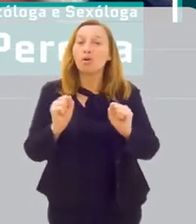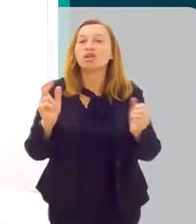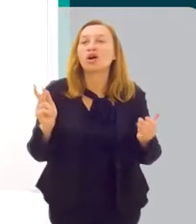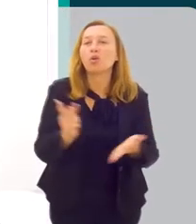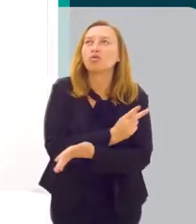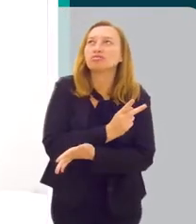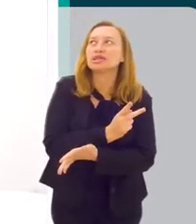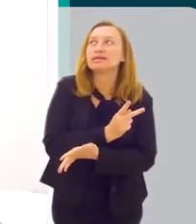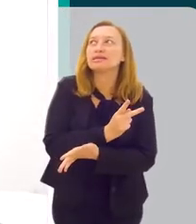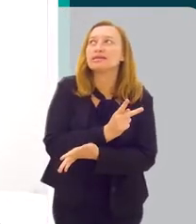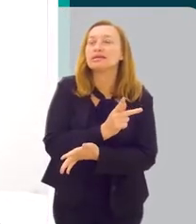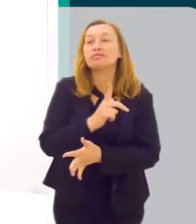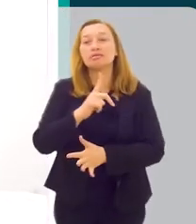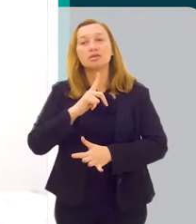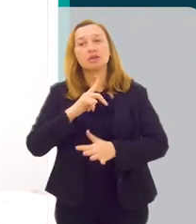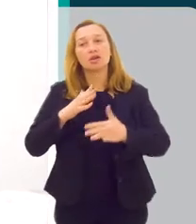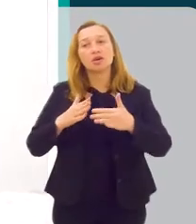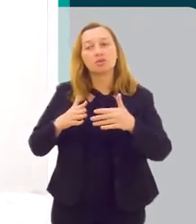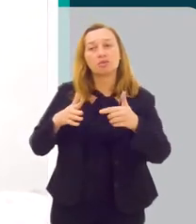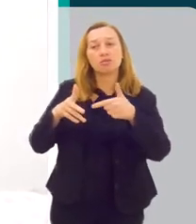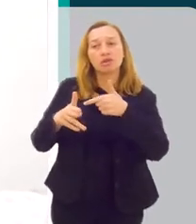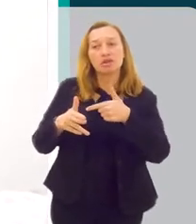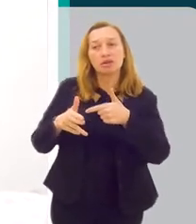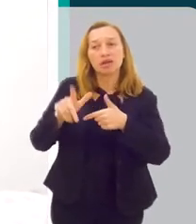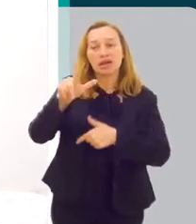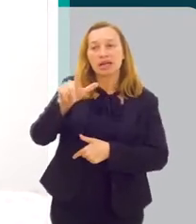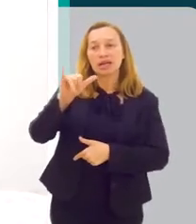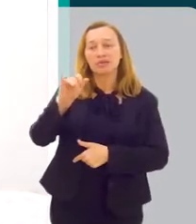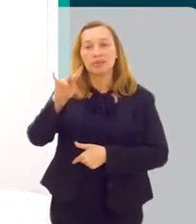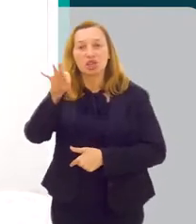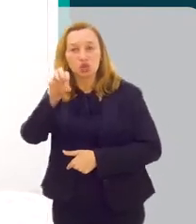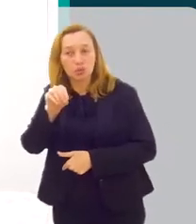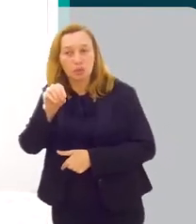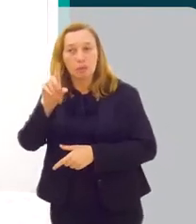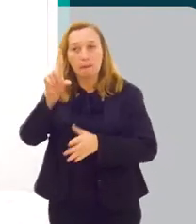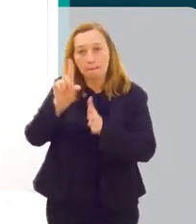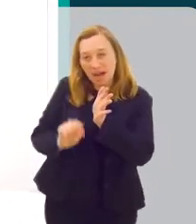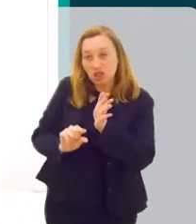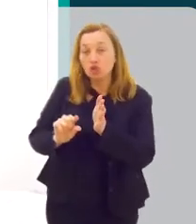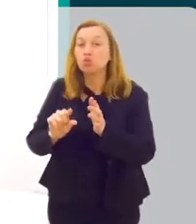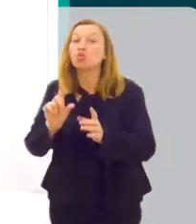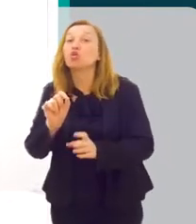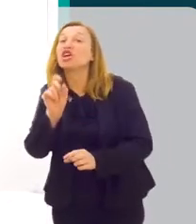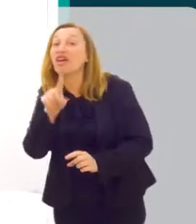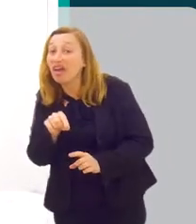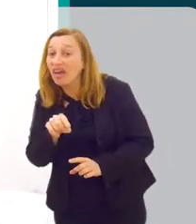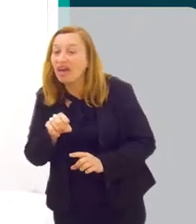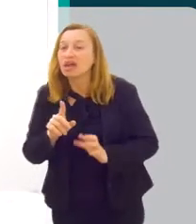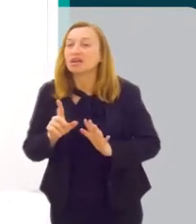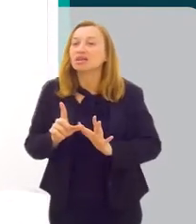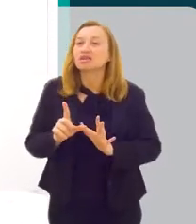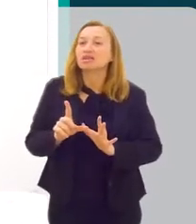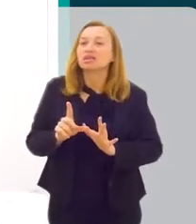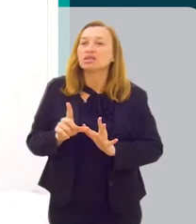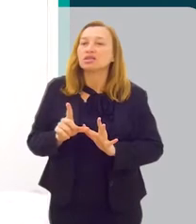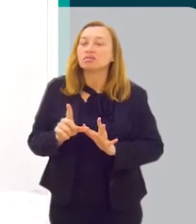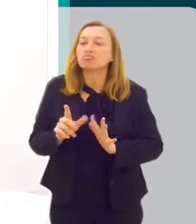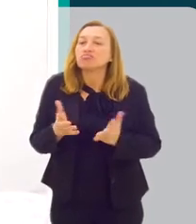Certamente. Pode acontecer de ter um comprometimento da libido, ter baixa libido. O que é